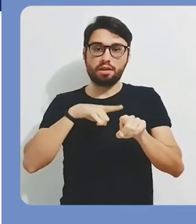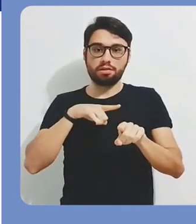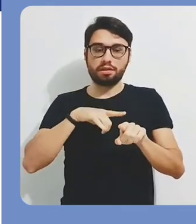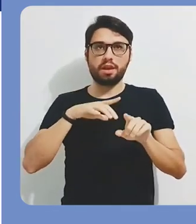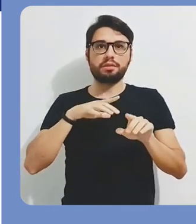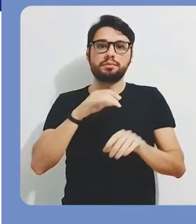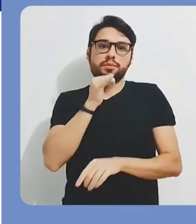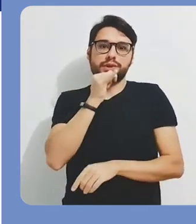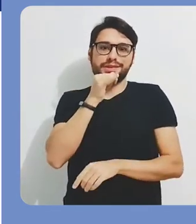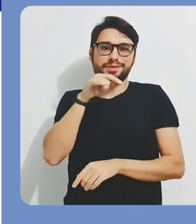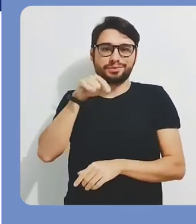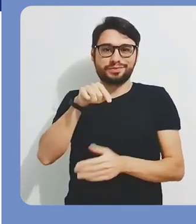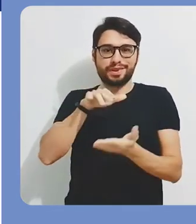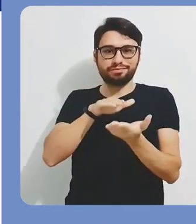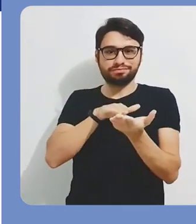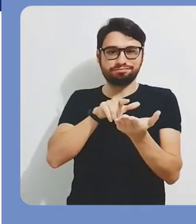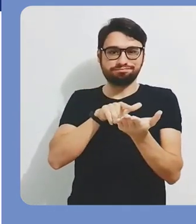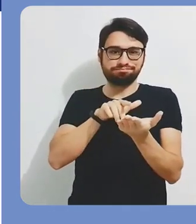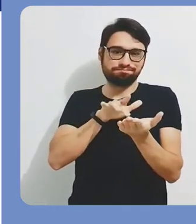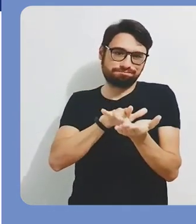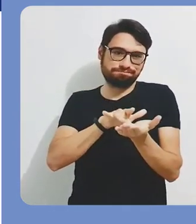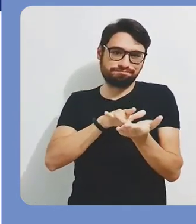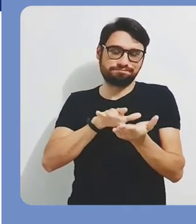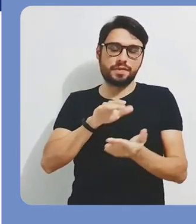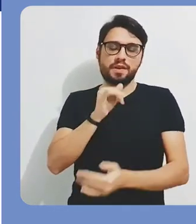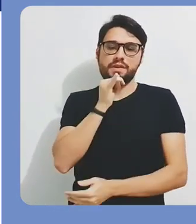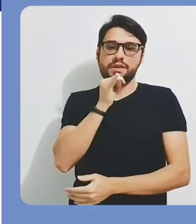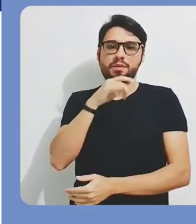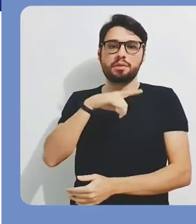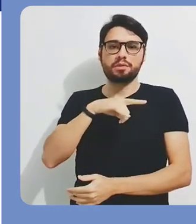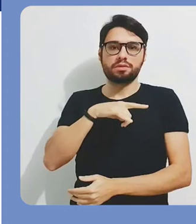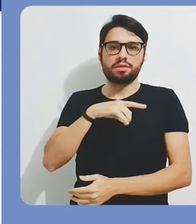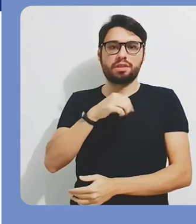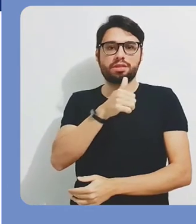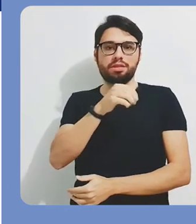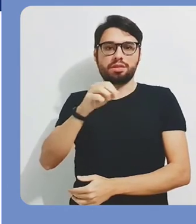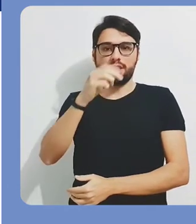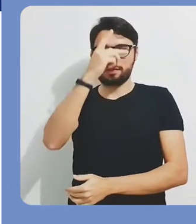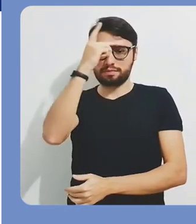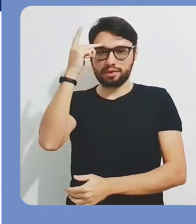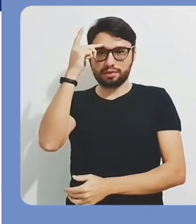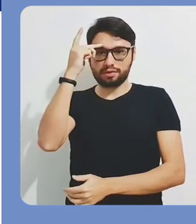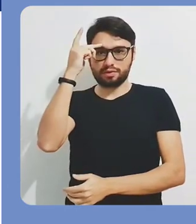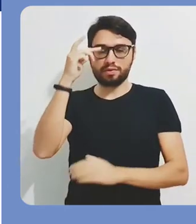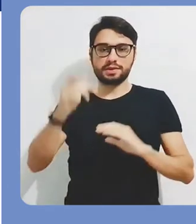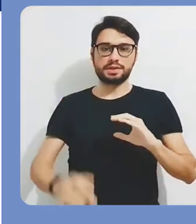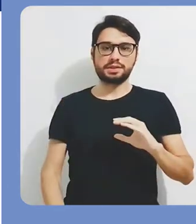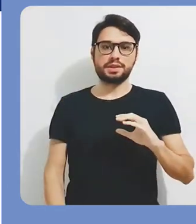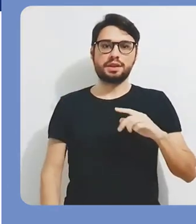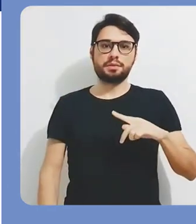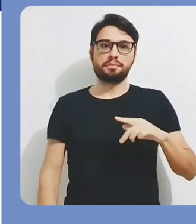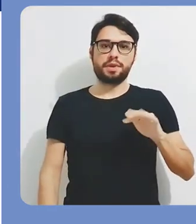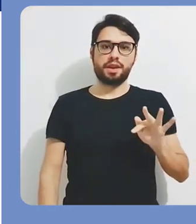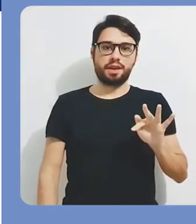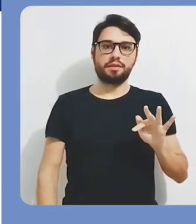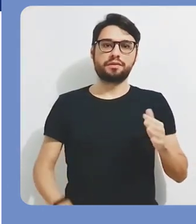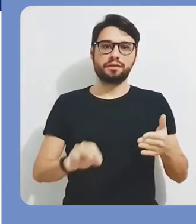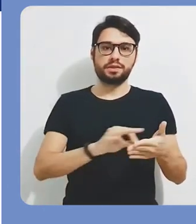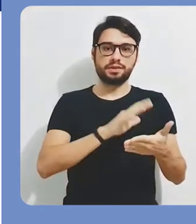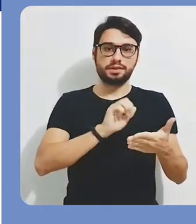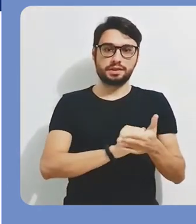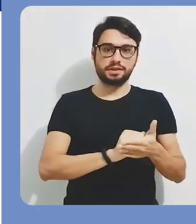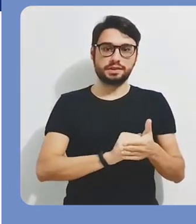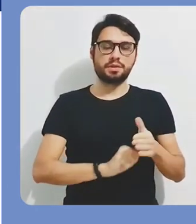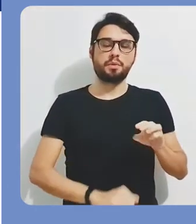de todas as inscrições realizadas. Então, aqui neste espaço foram inscritos 10 usuários de forma manual por